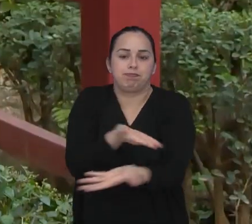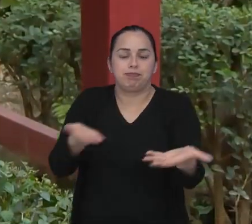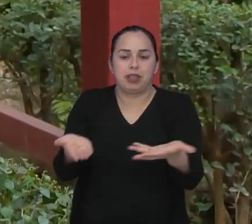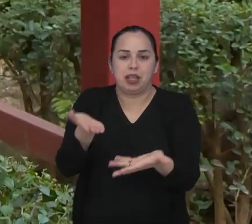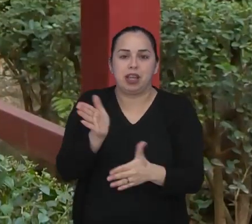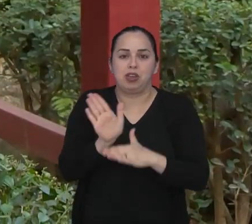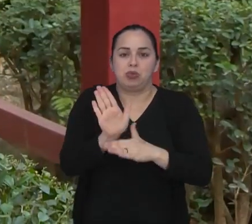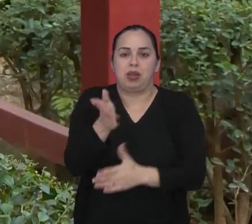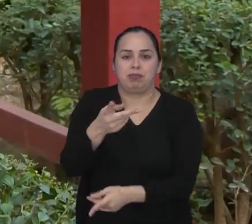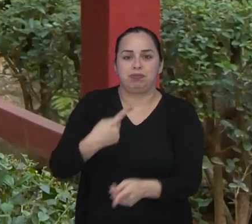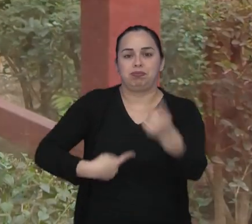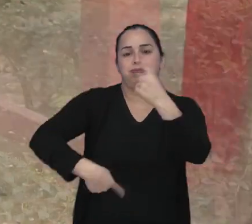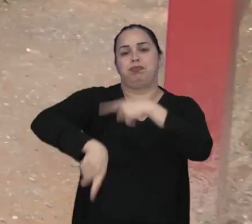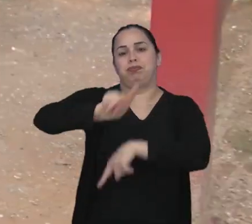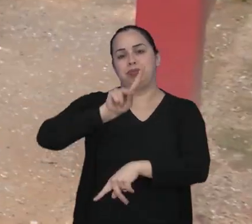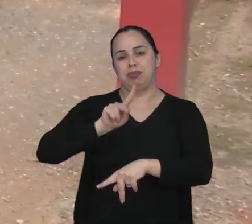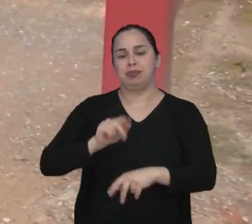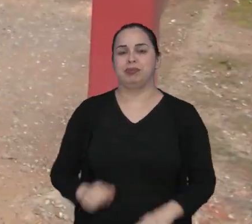cidade.